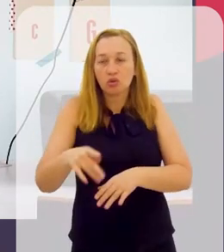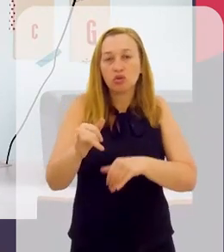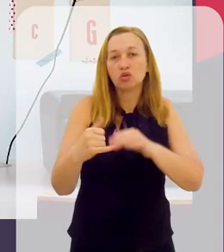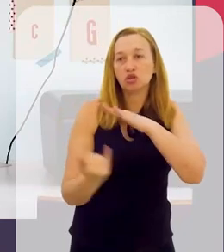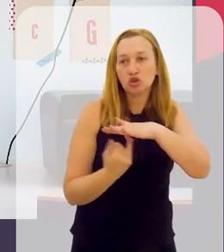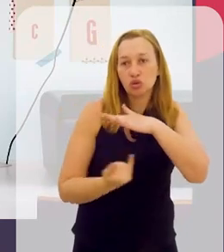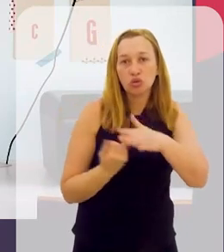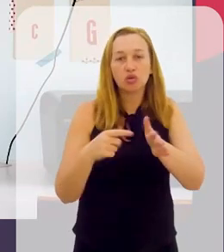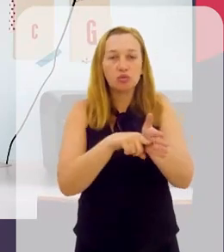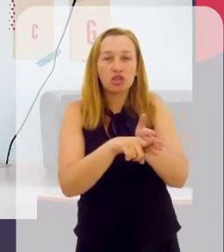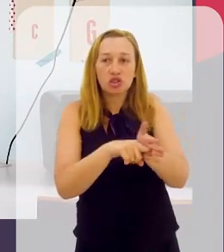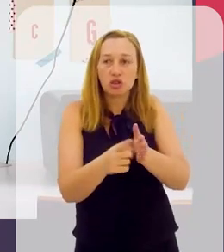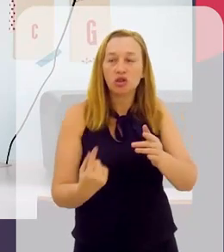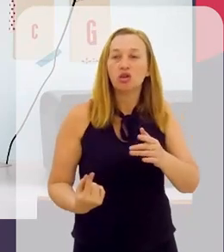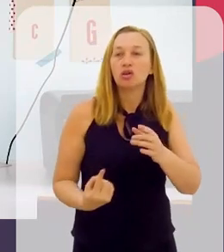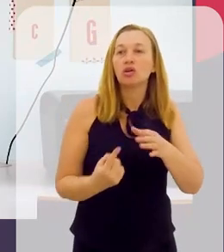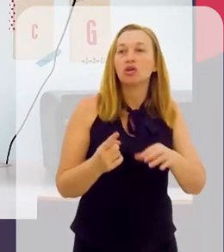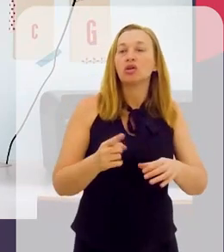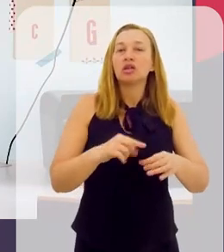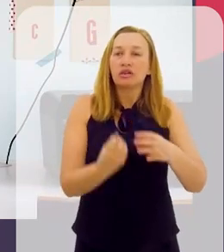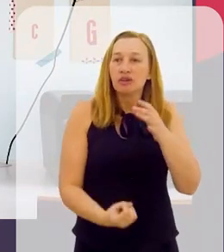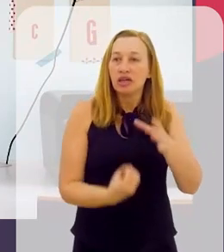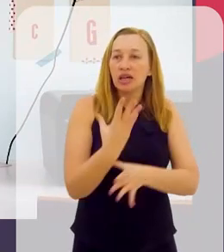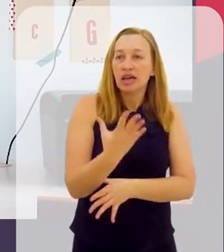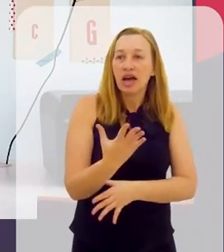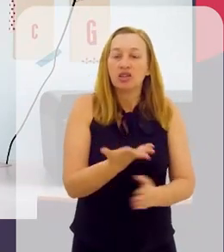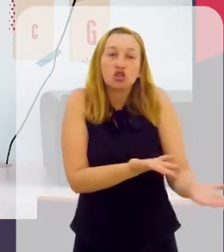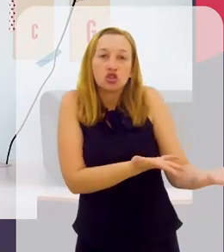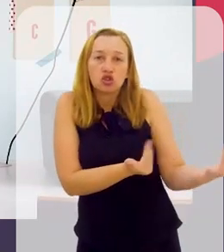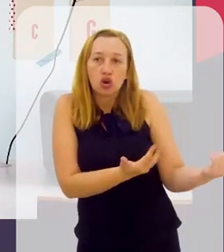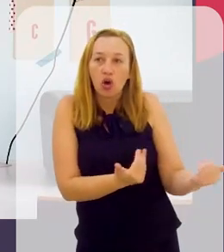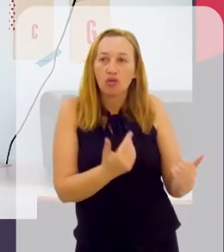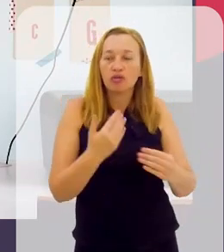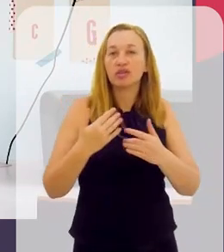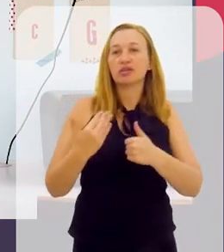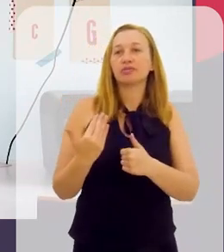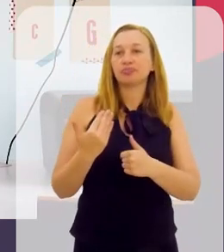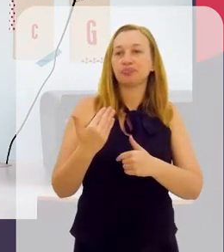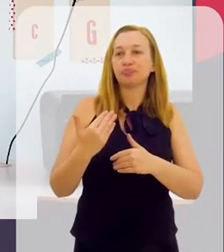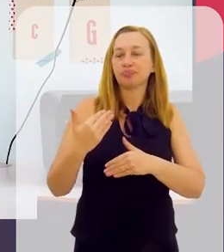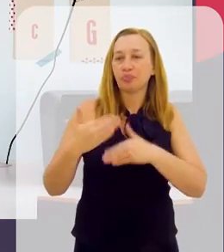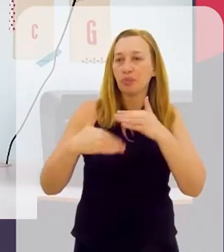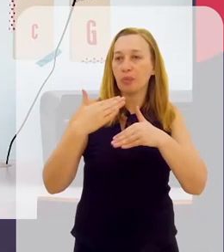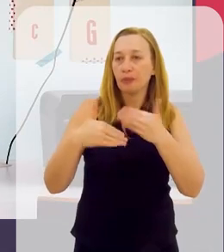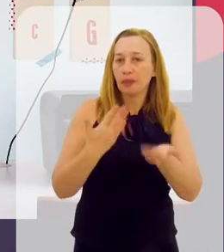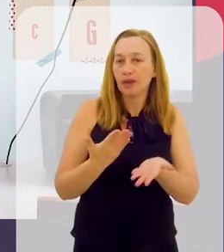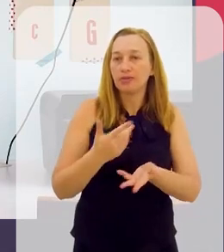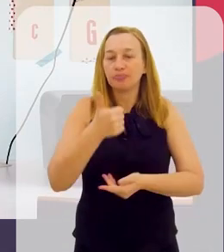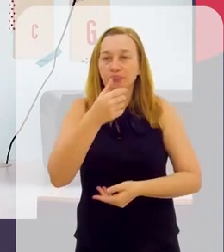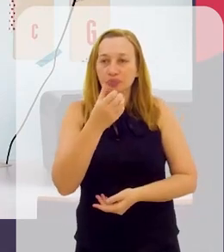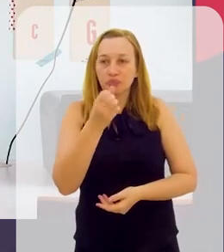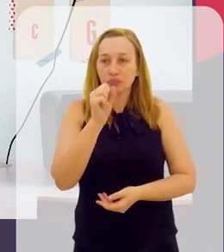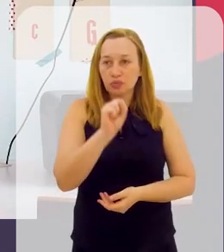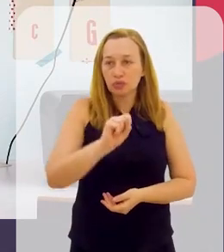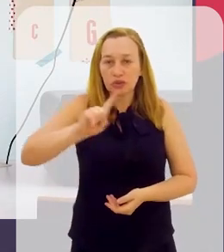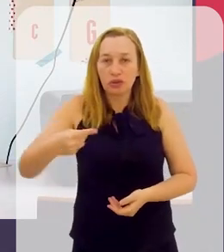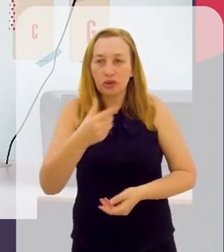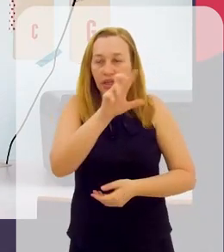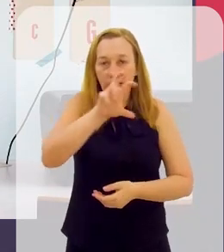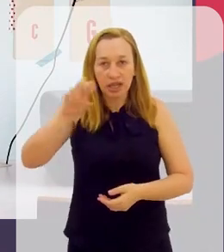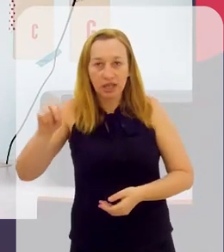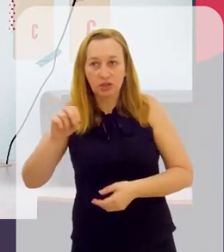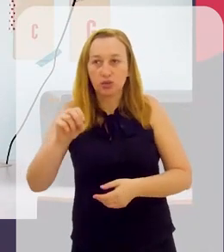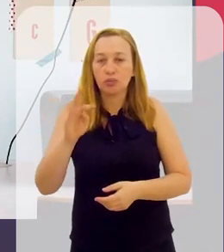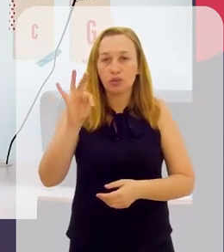pesquisa. Desde que foi criado, o Jovens Talentos já teve mais de 8.500 bolsistas. Vamos